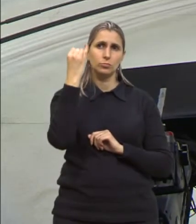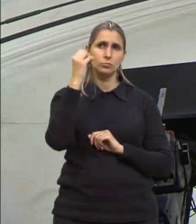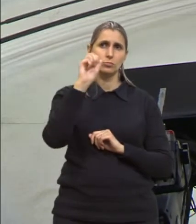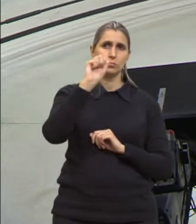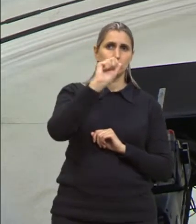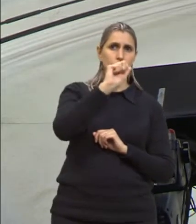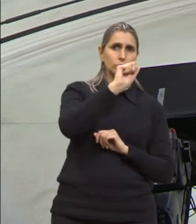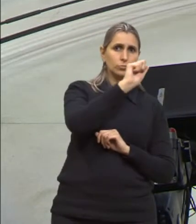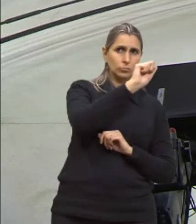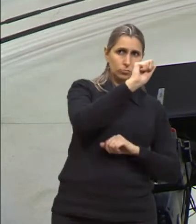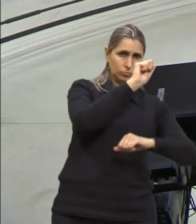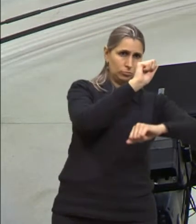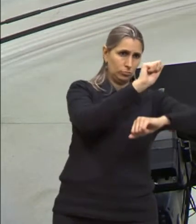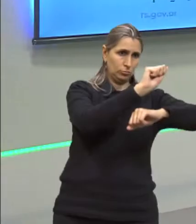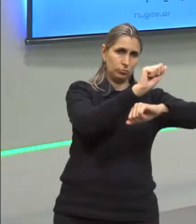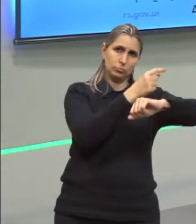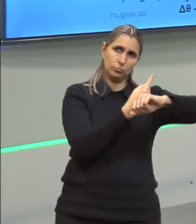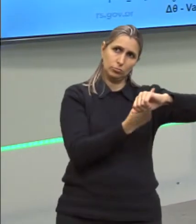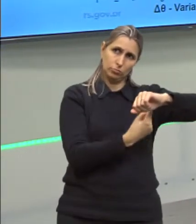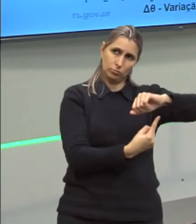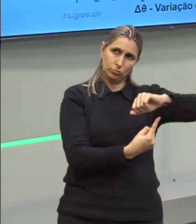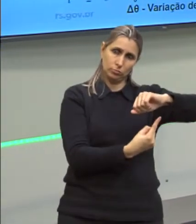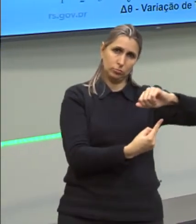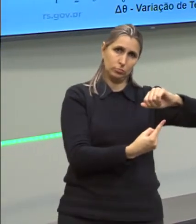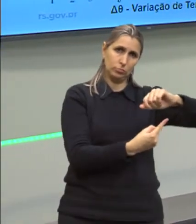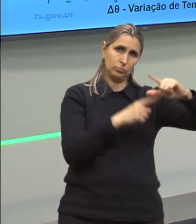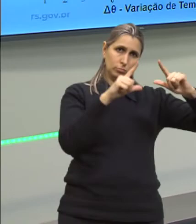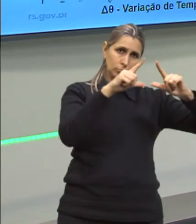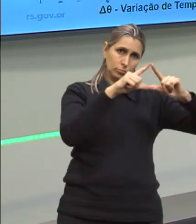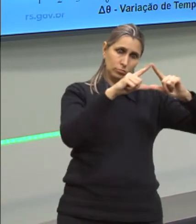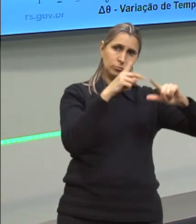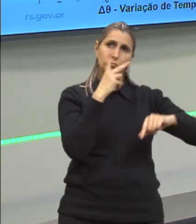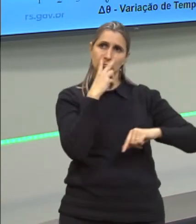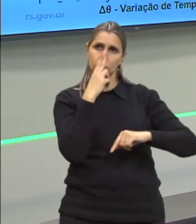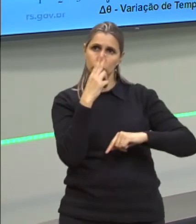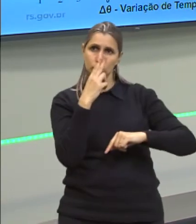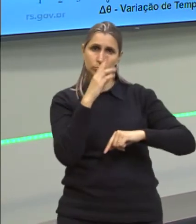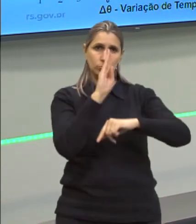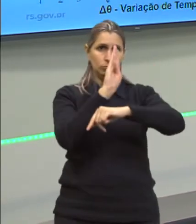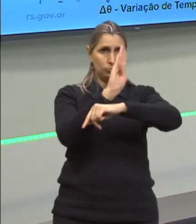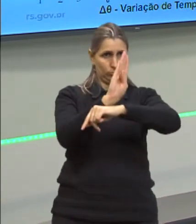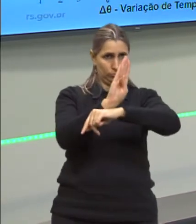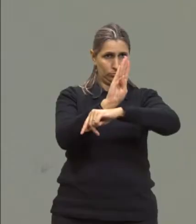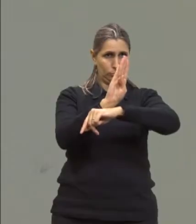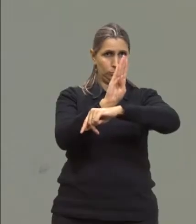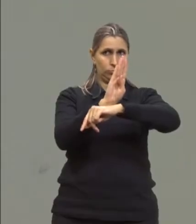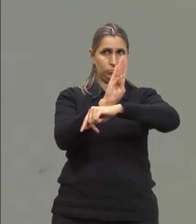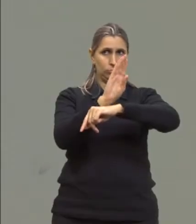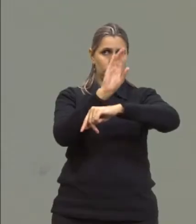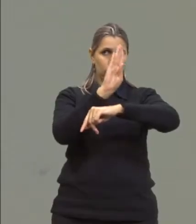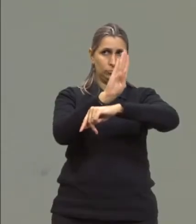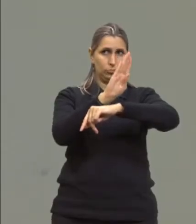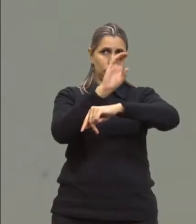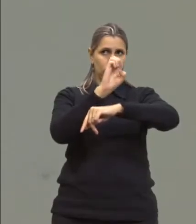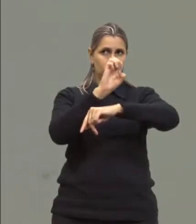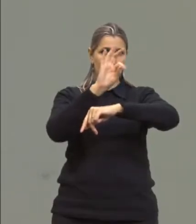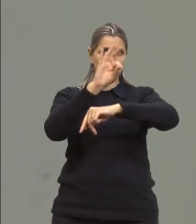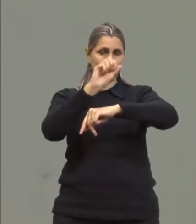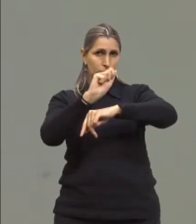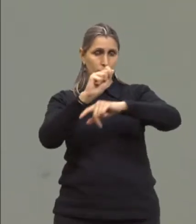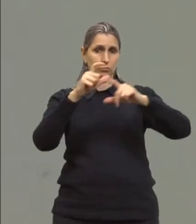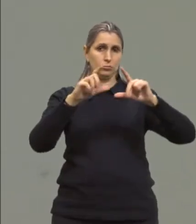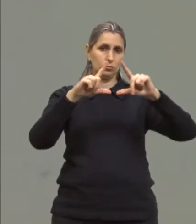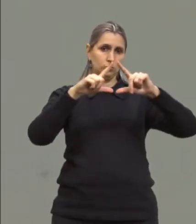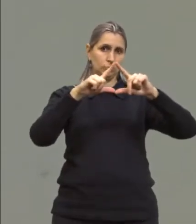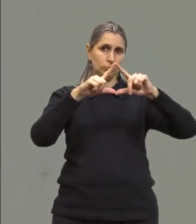sobre 1 no coeficiente de dilatação, que é igual a beta, que é o coeficiente de dilatação superficial,